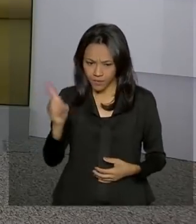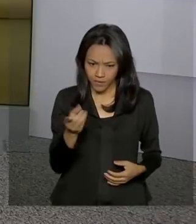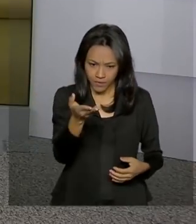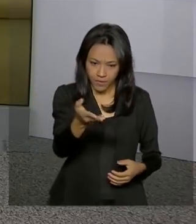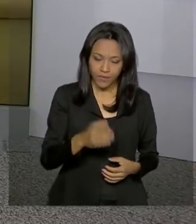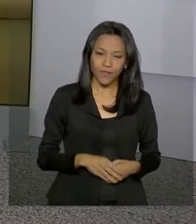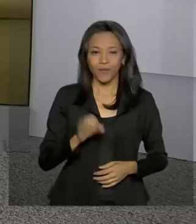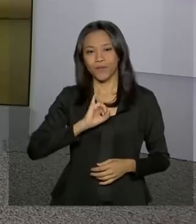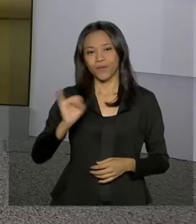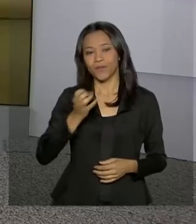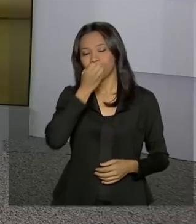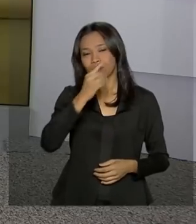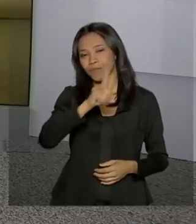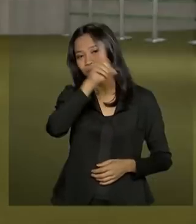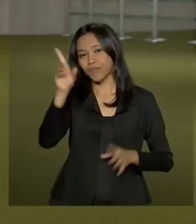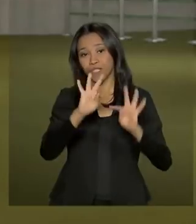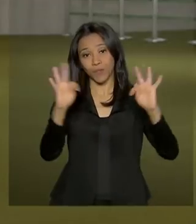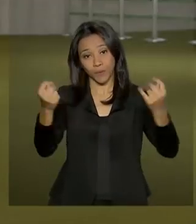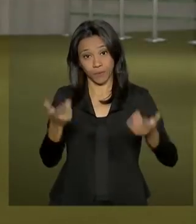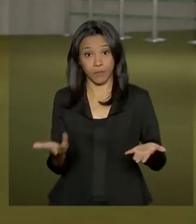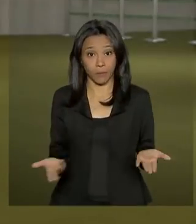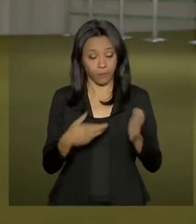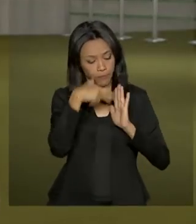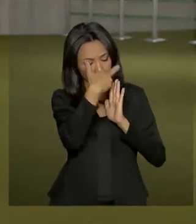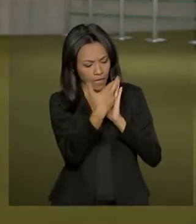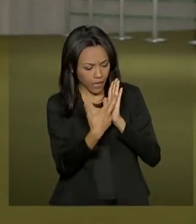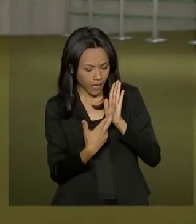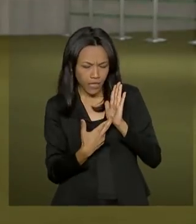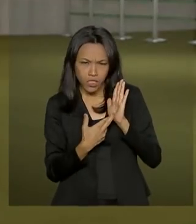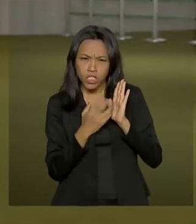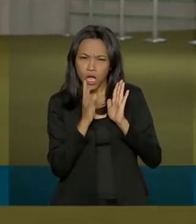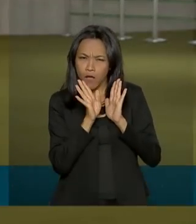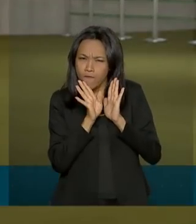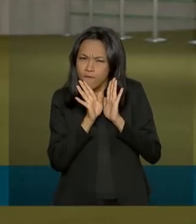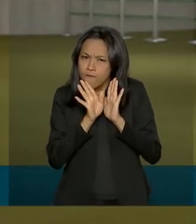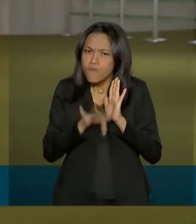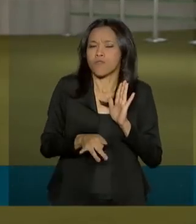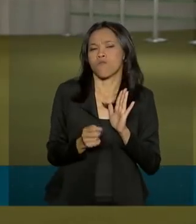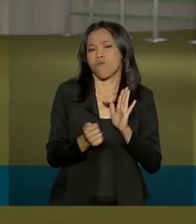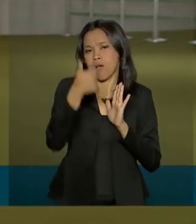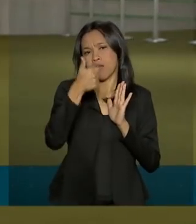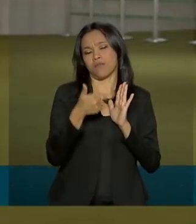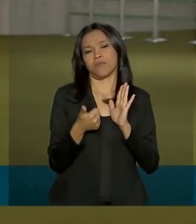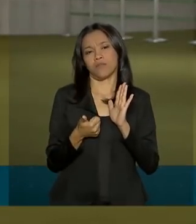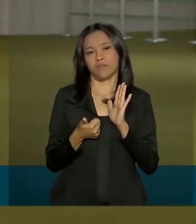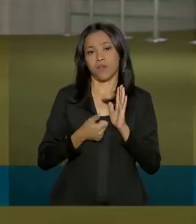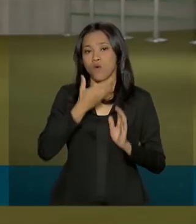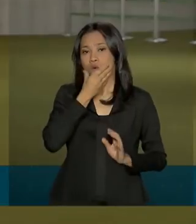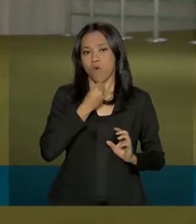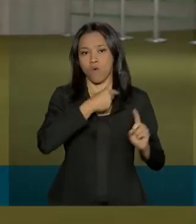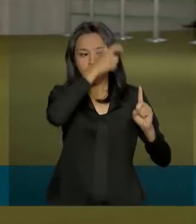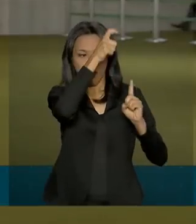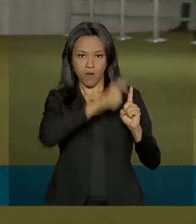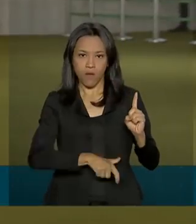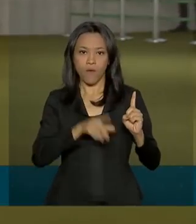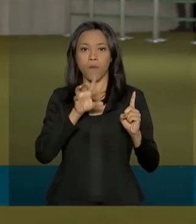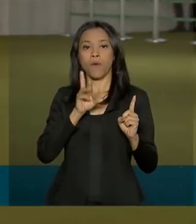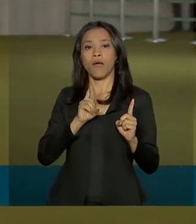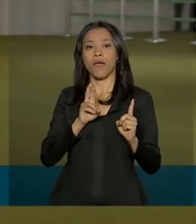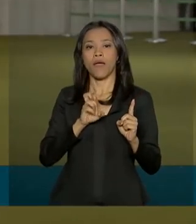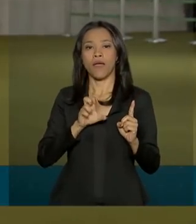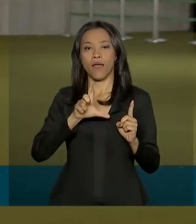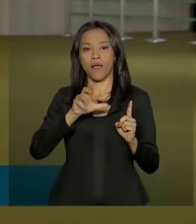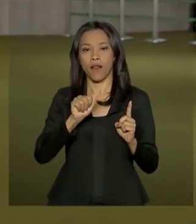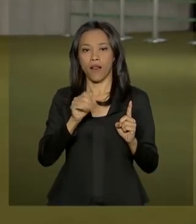Oi Carla, bom dia a você e a todos. Olha, o parecer está em fase final de produção. O relator, o deputado Samuel Moreira, está intensificando as